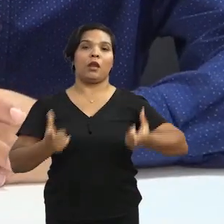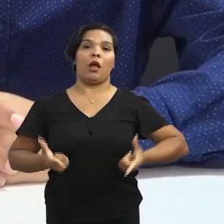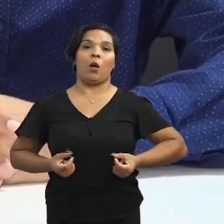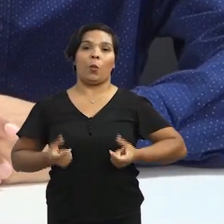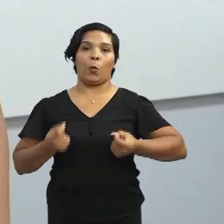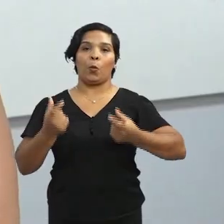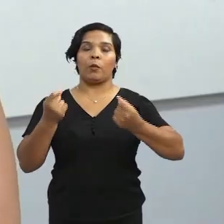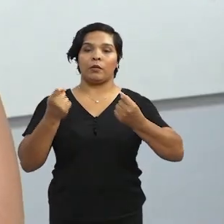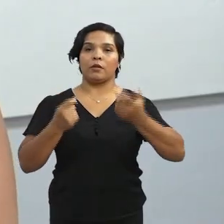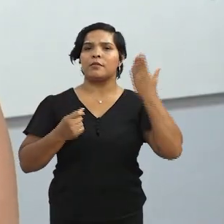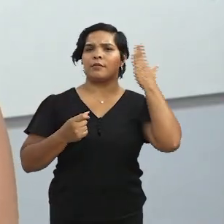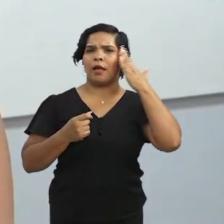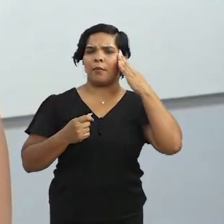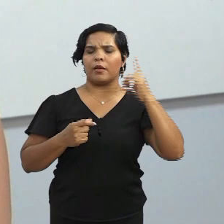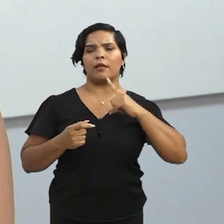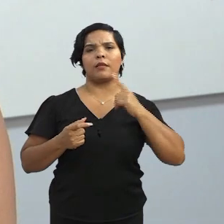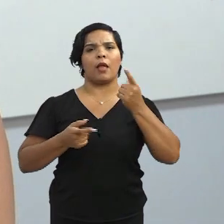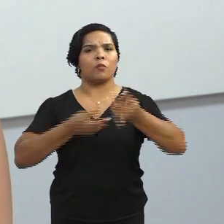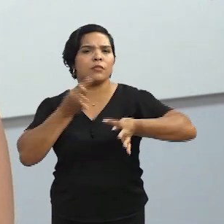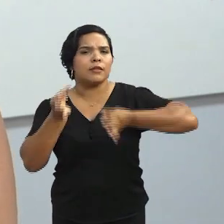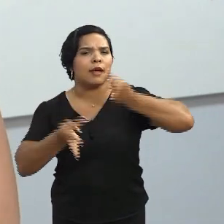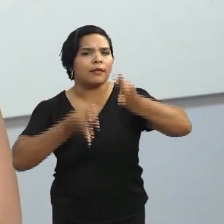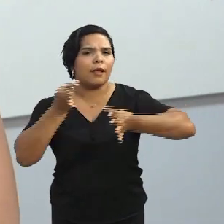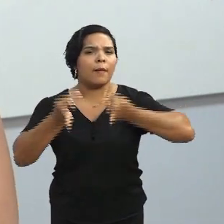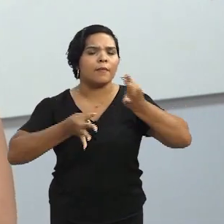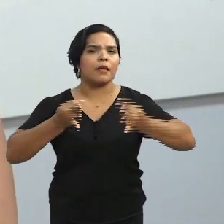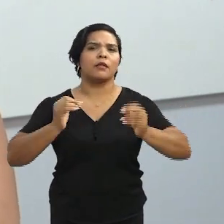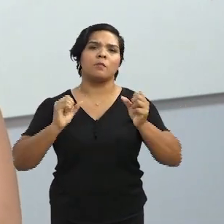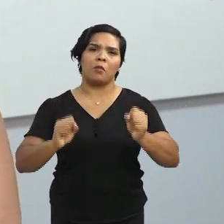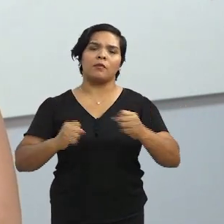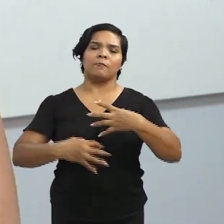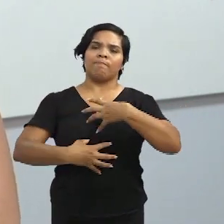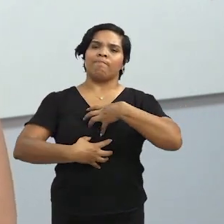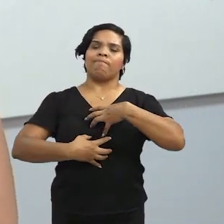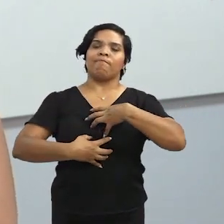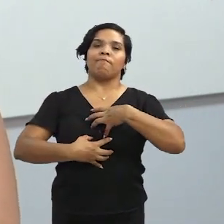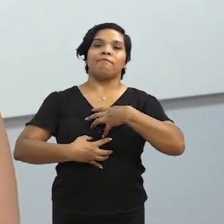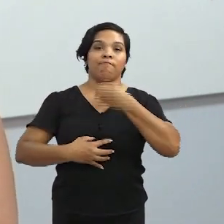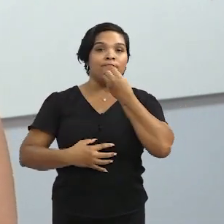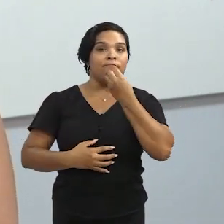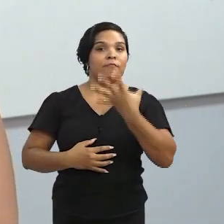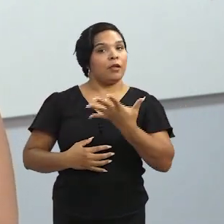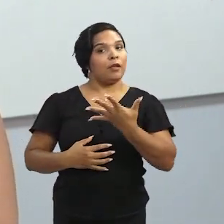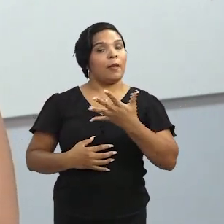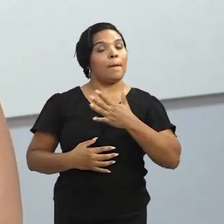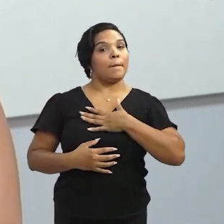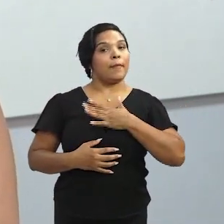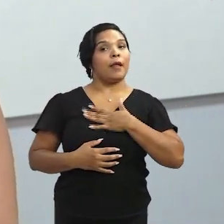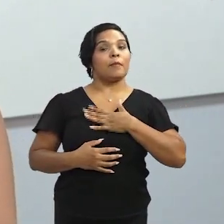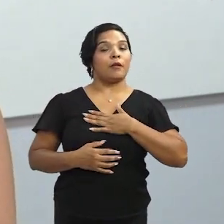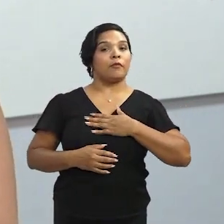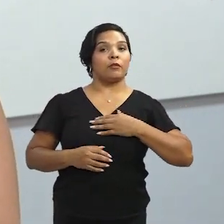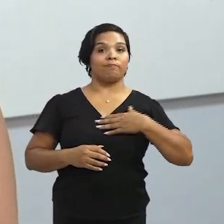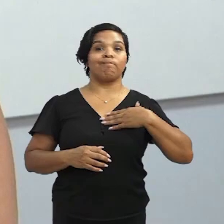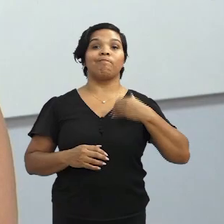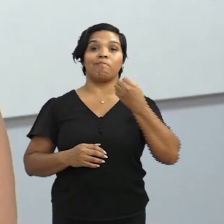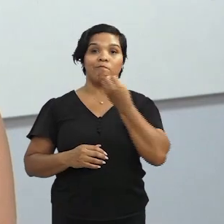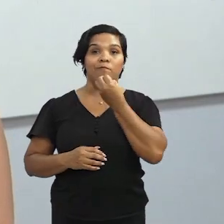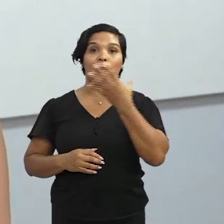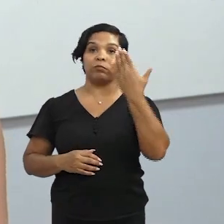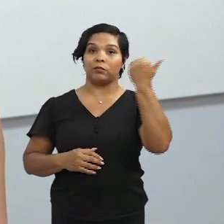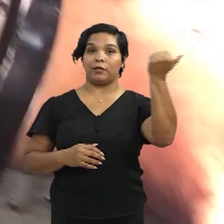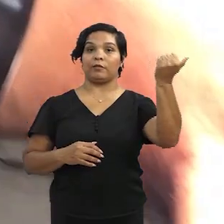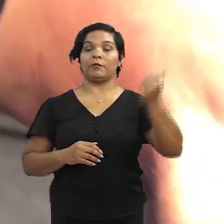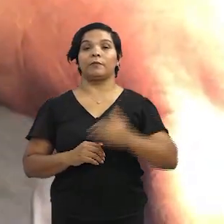cerebrais. Só em saber que tem um tratamento que você pode se sentir realizada para mim já foi um